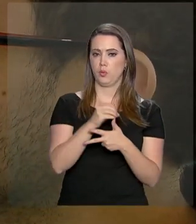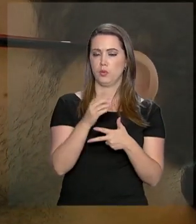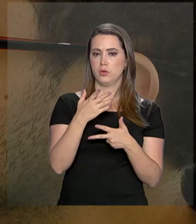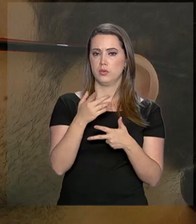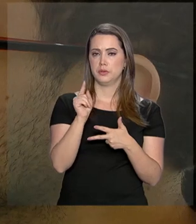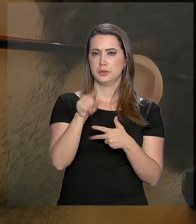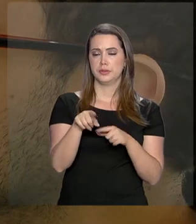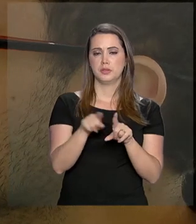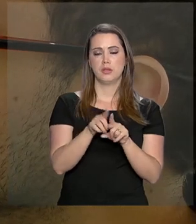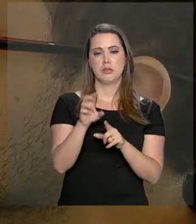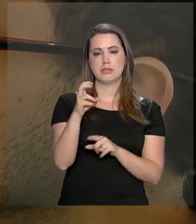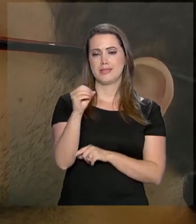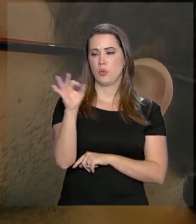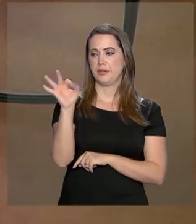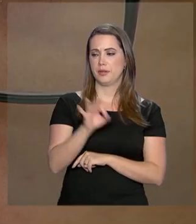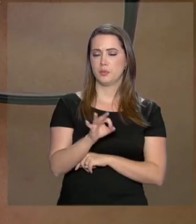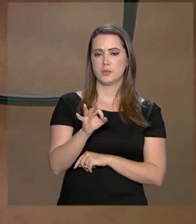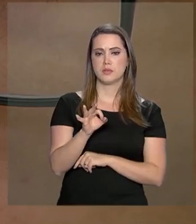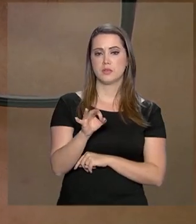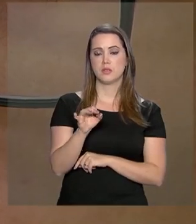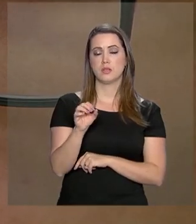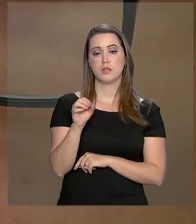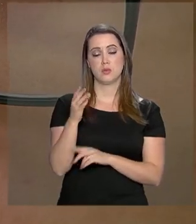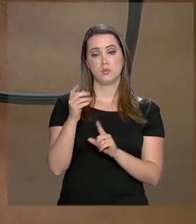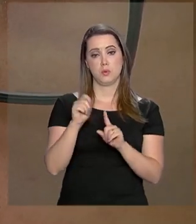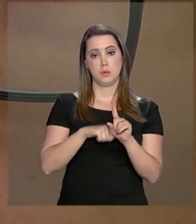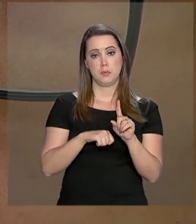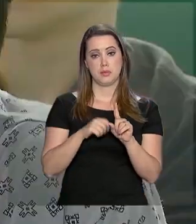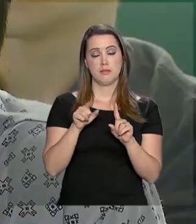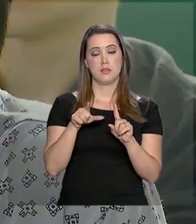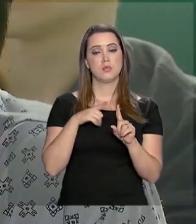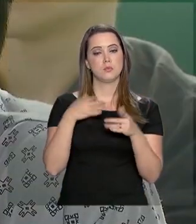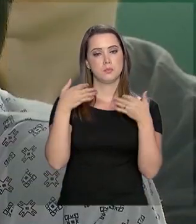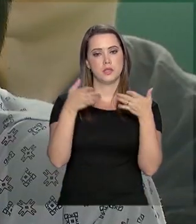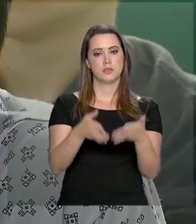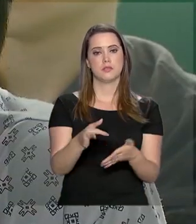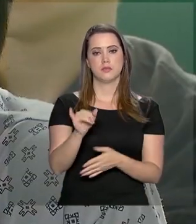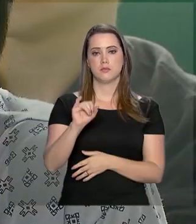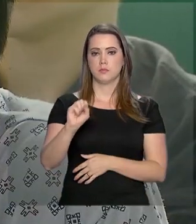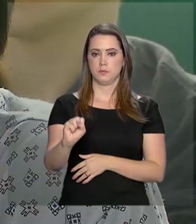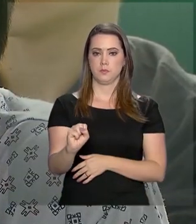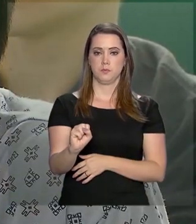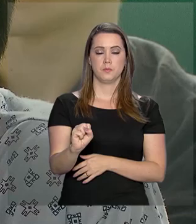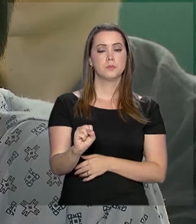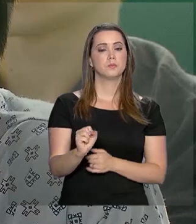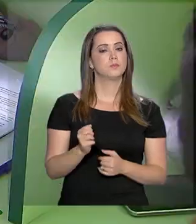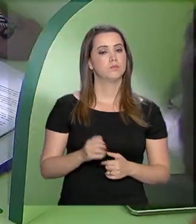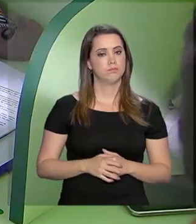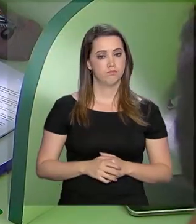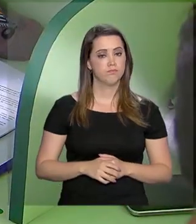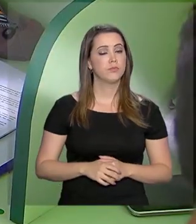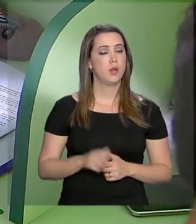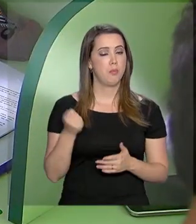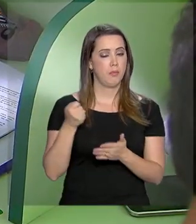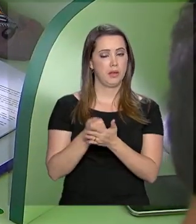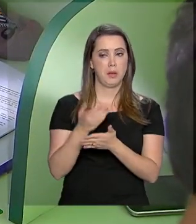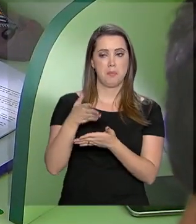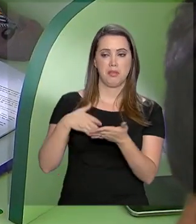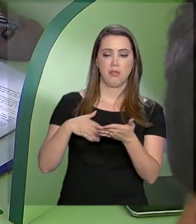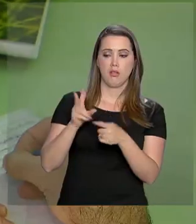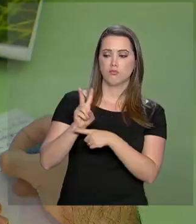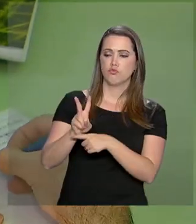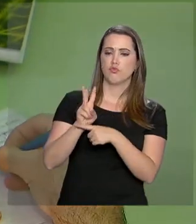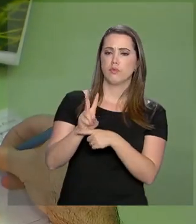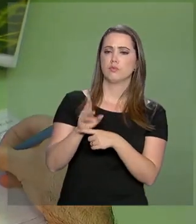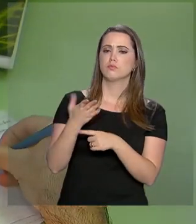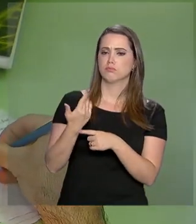aqueles que têm bolsa de 50% da mensalidade, podem participar do processo seletivo do FIES e financiar a parte